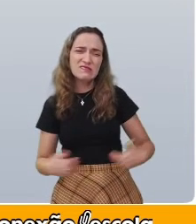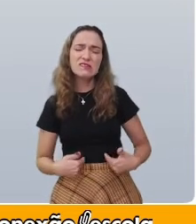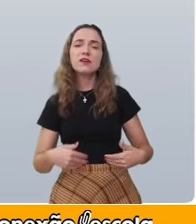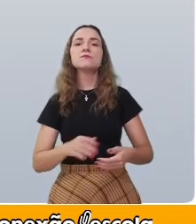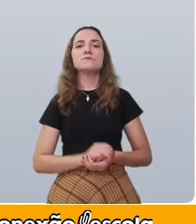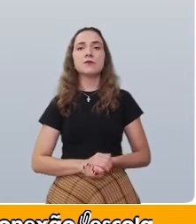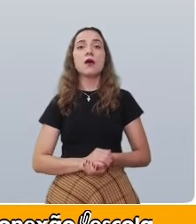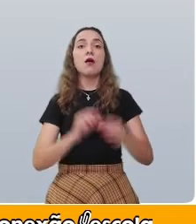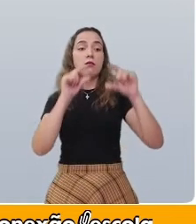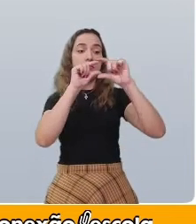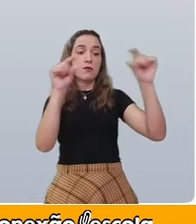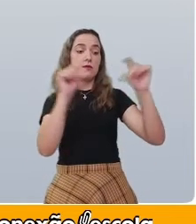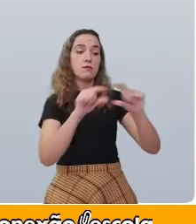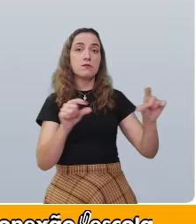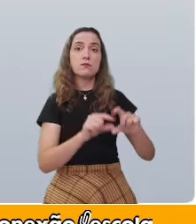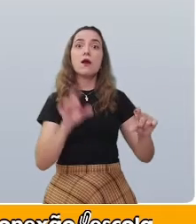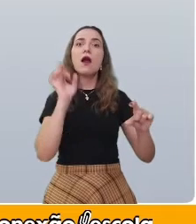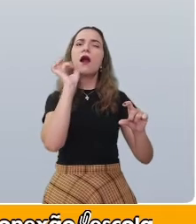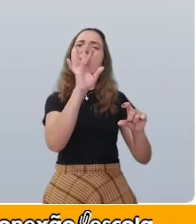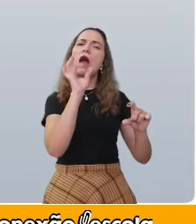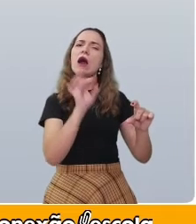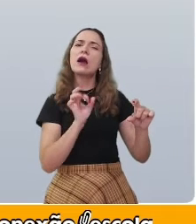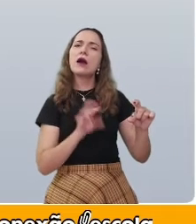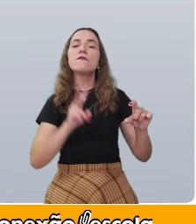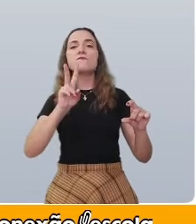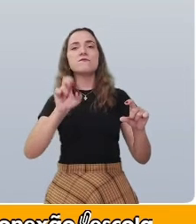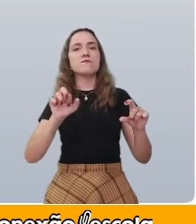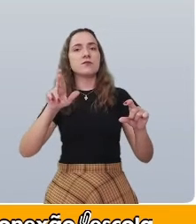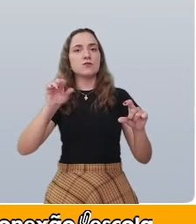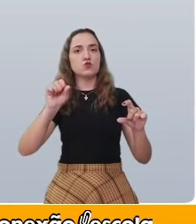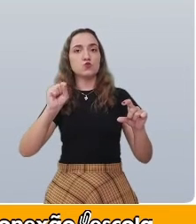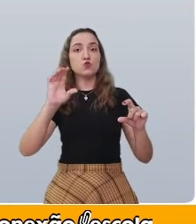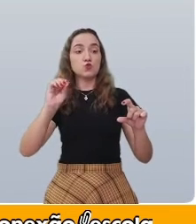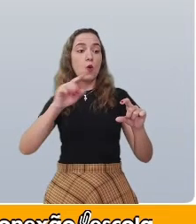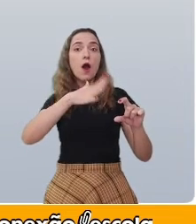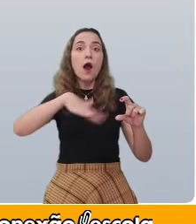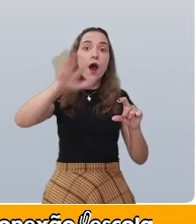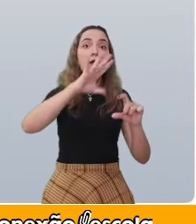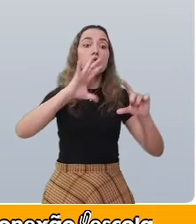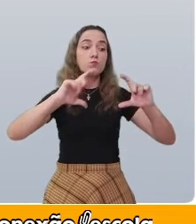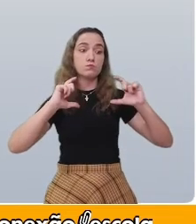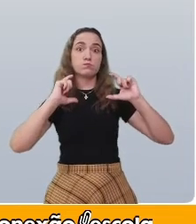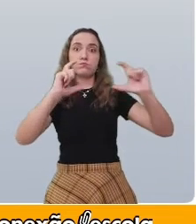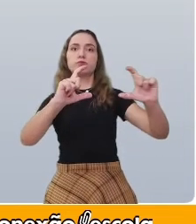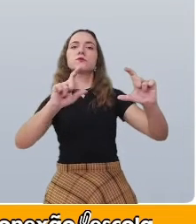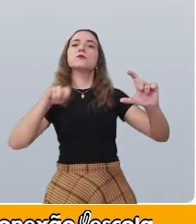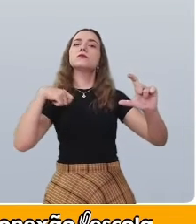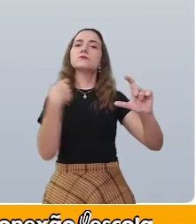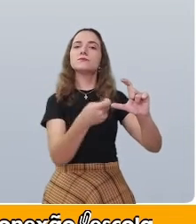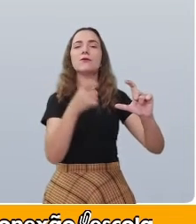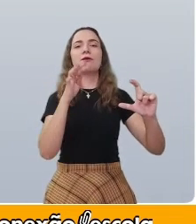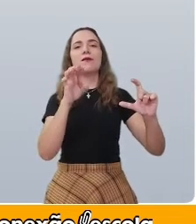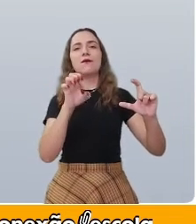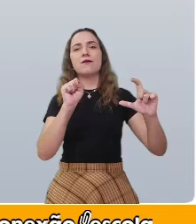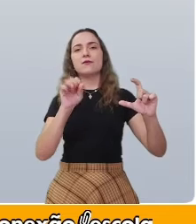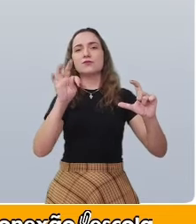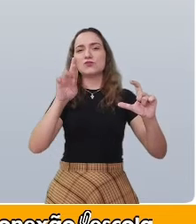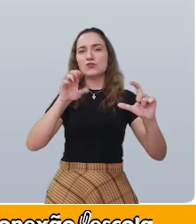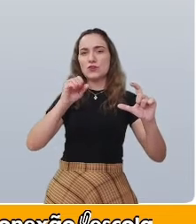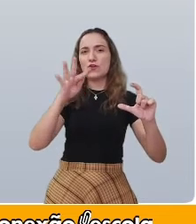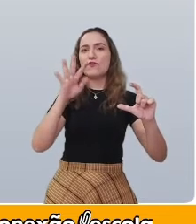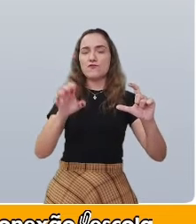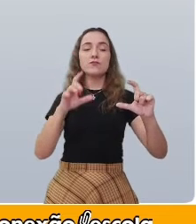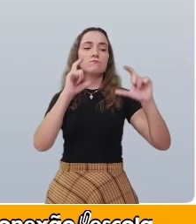Cada linha é um verso. E cada conjunto dessas linhas nós temos a estrofe. Cada